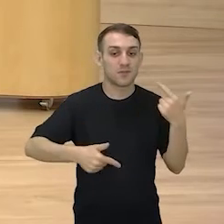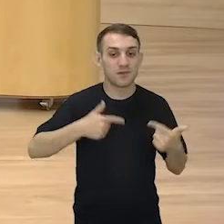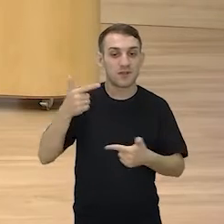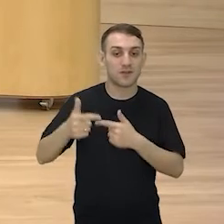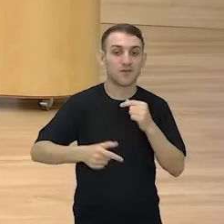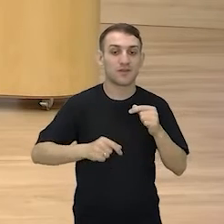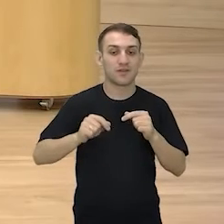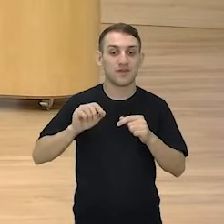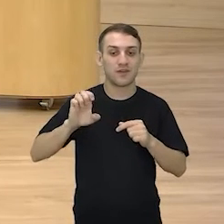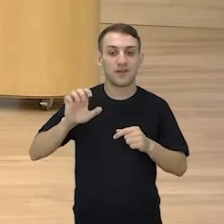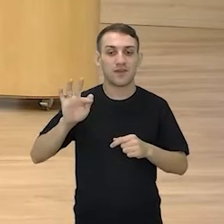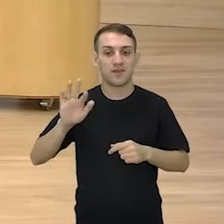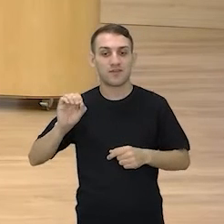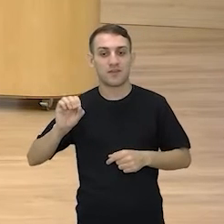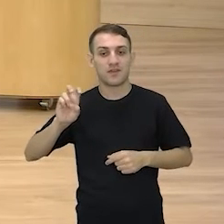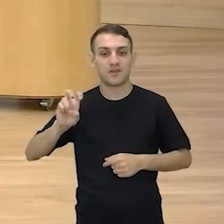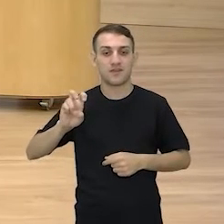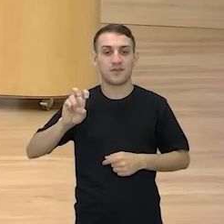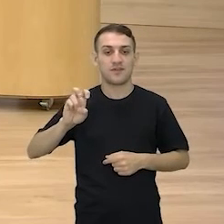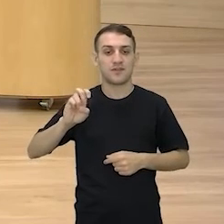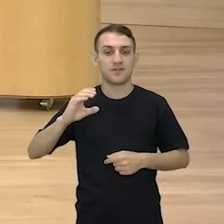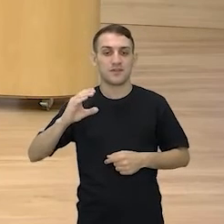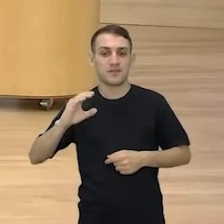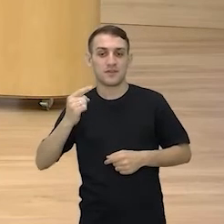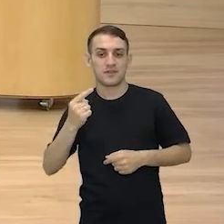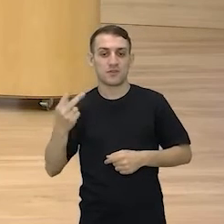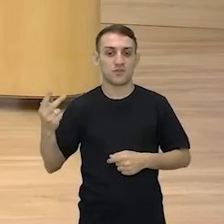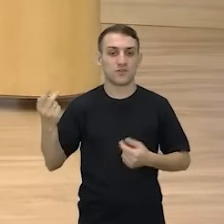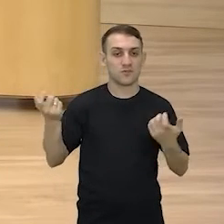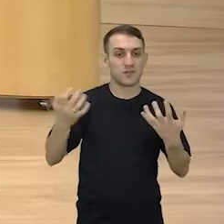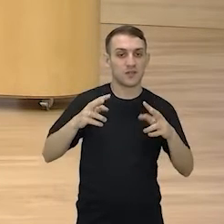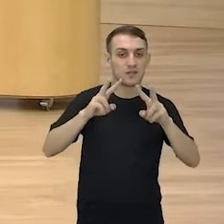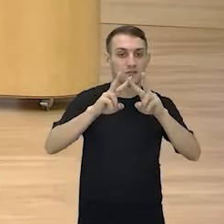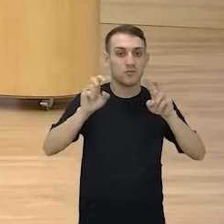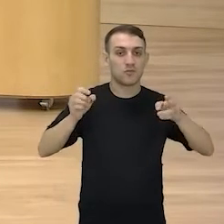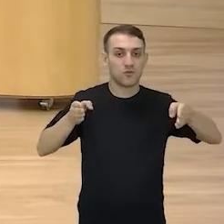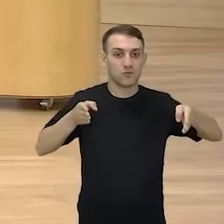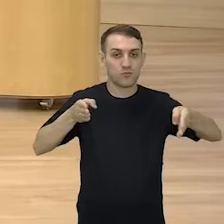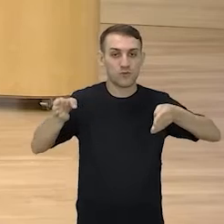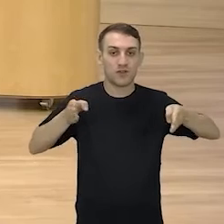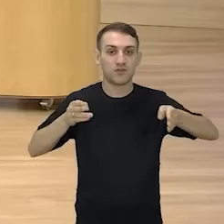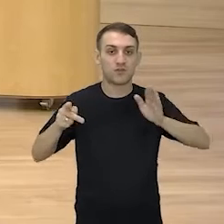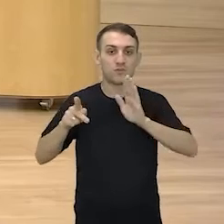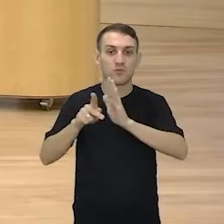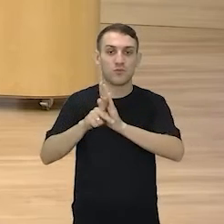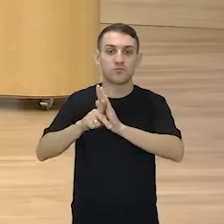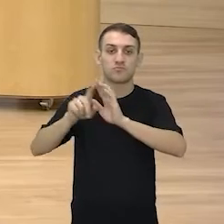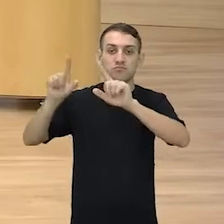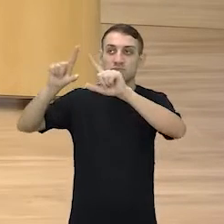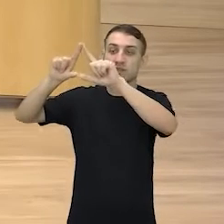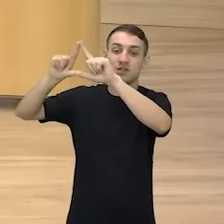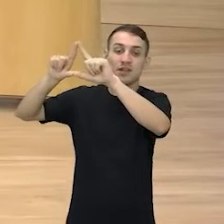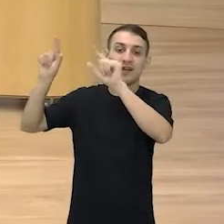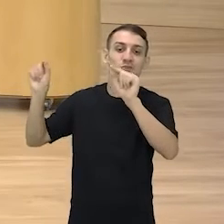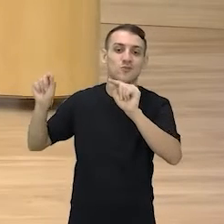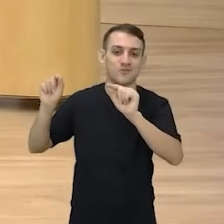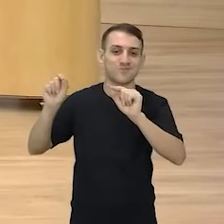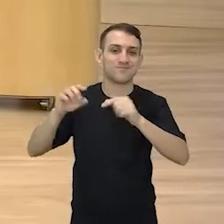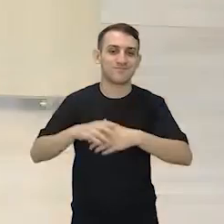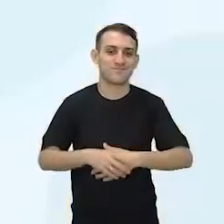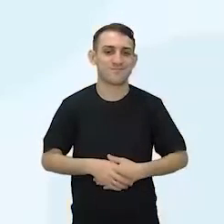EF05C12 para falar sobre a periodicidade das fases da lua. Tá bem?